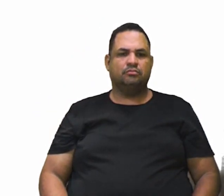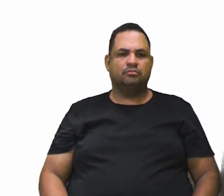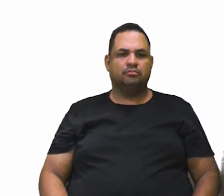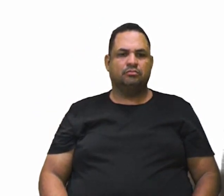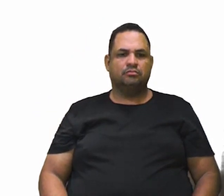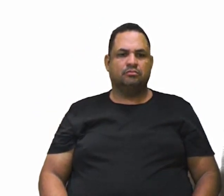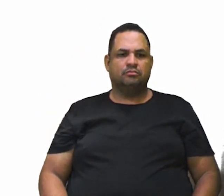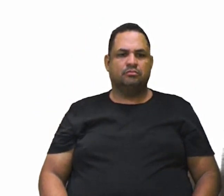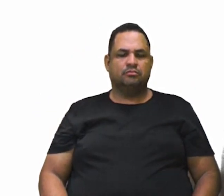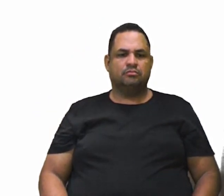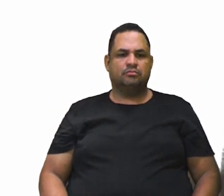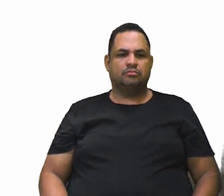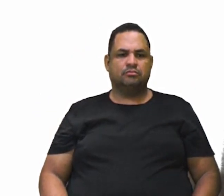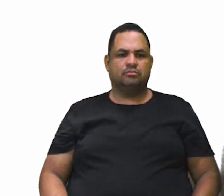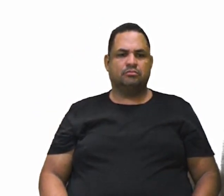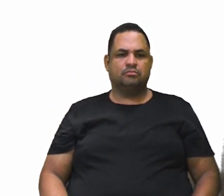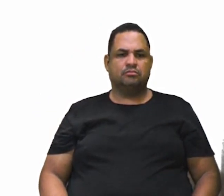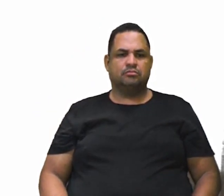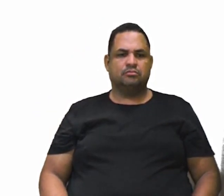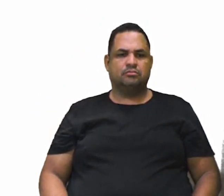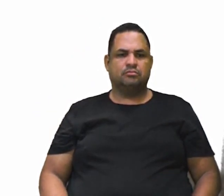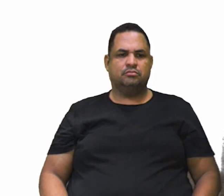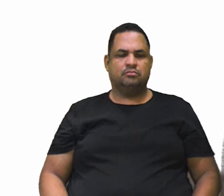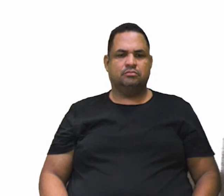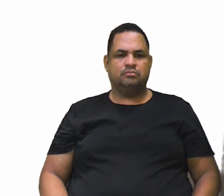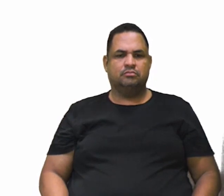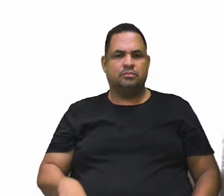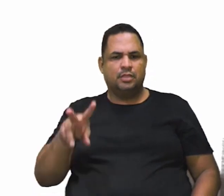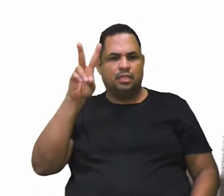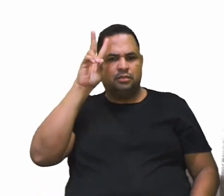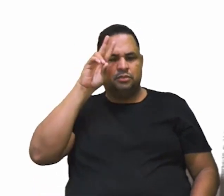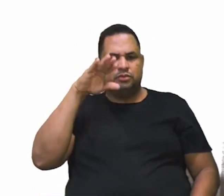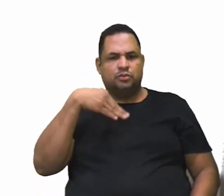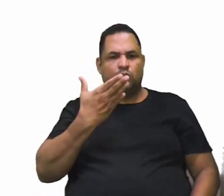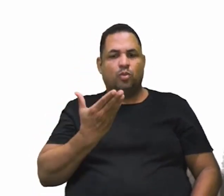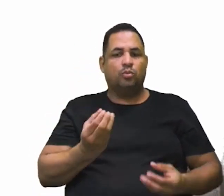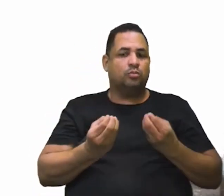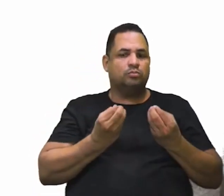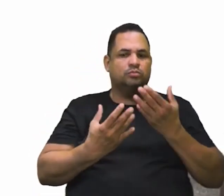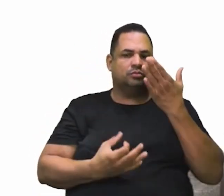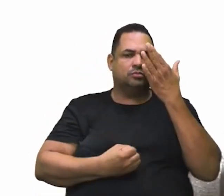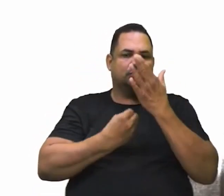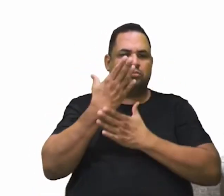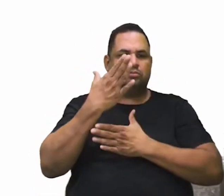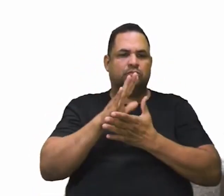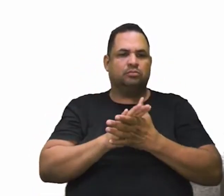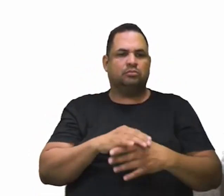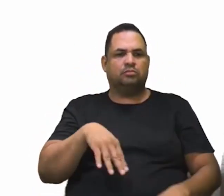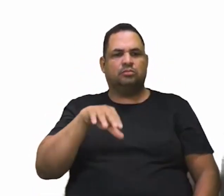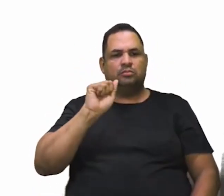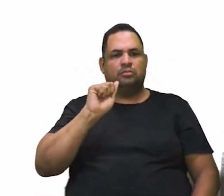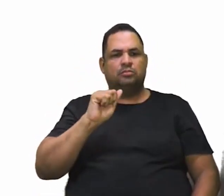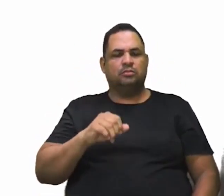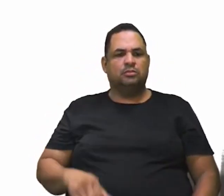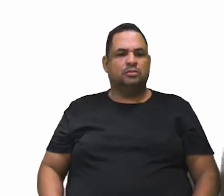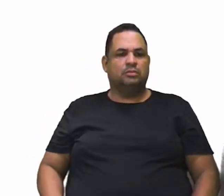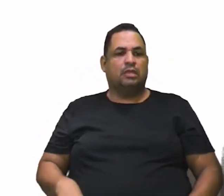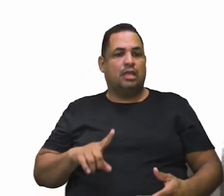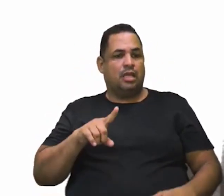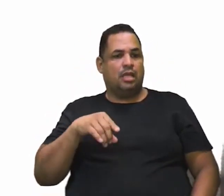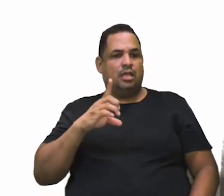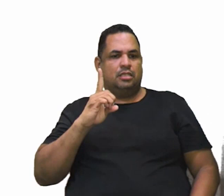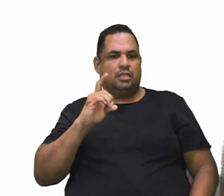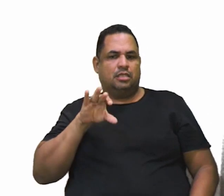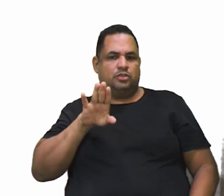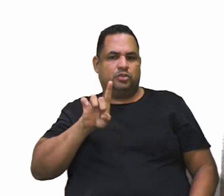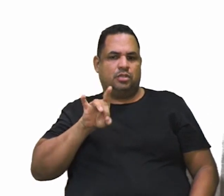Quando se fala no início da política, é na história dela. Quando surgiu. Letra A. Ser desonesto.